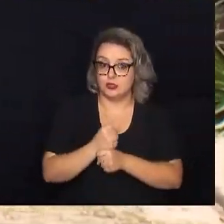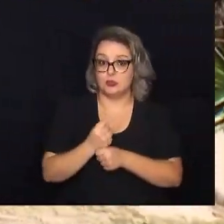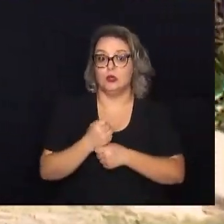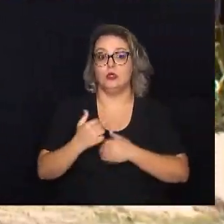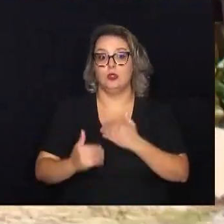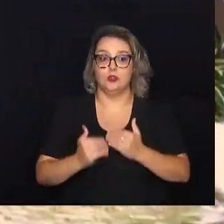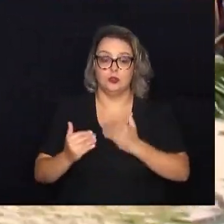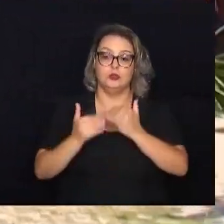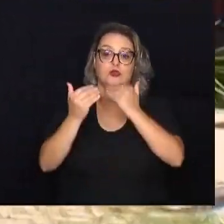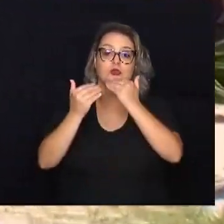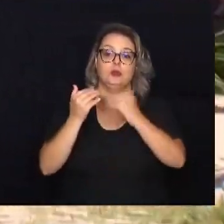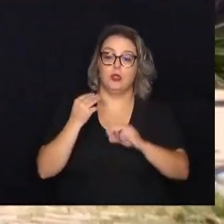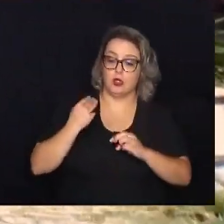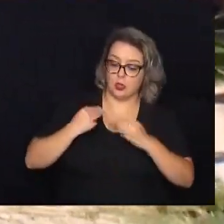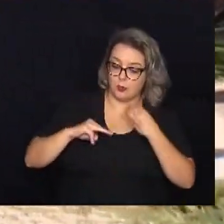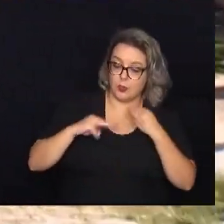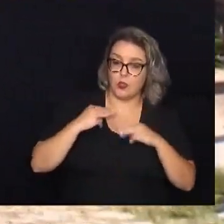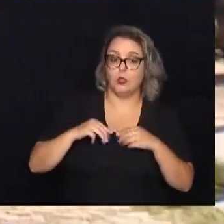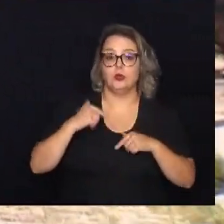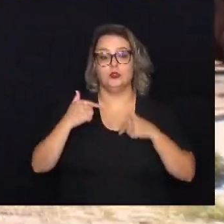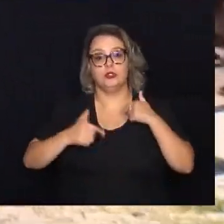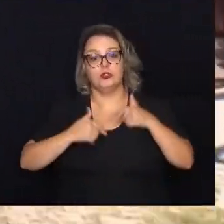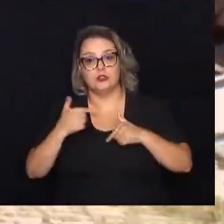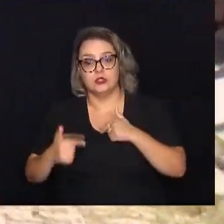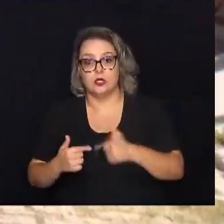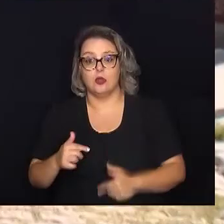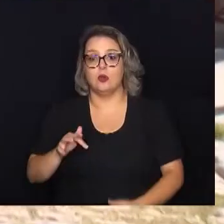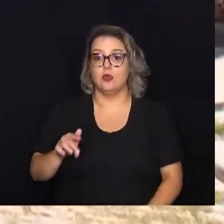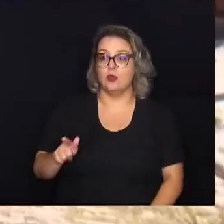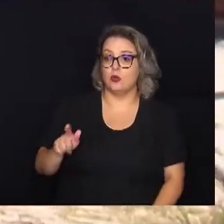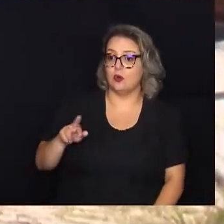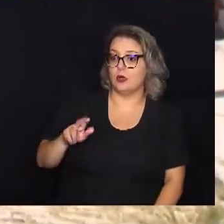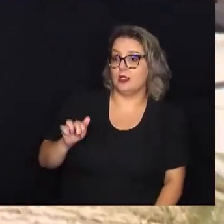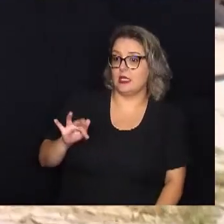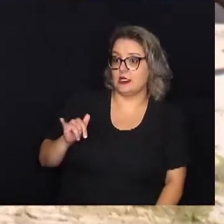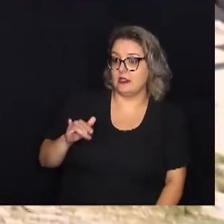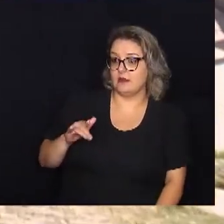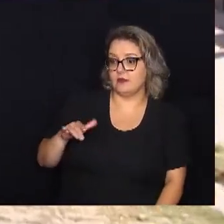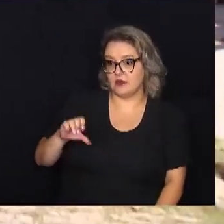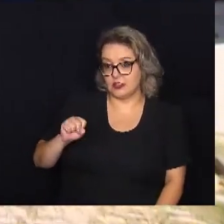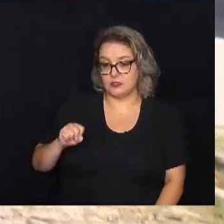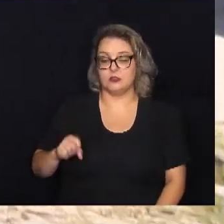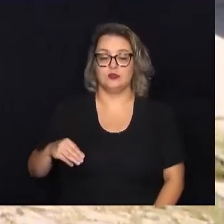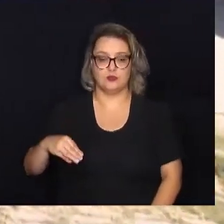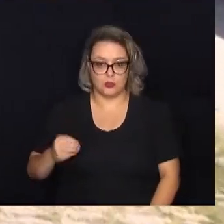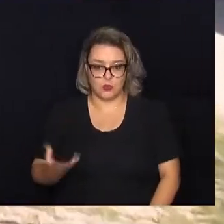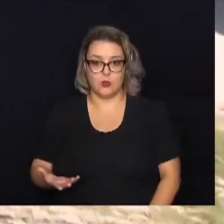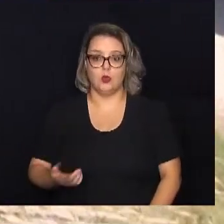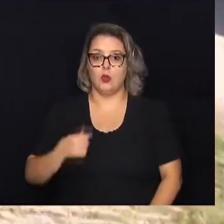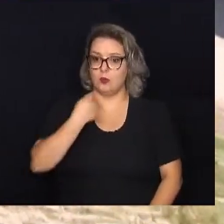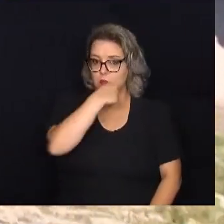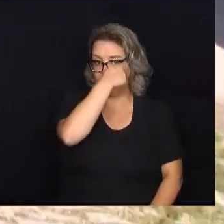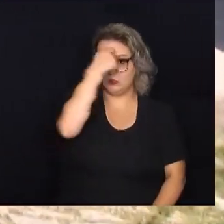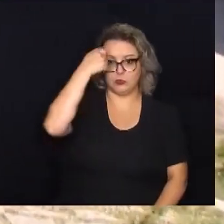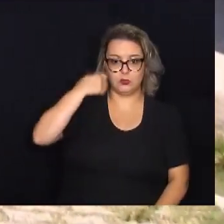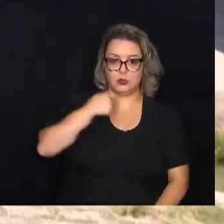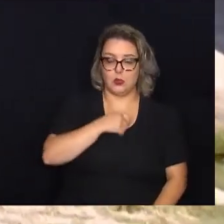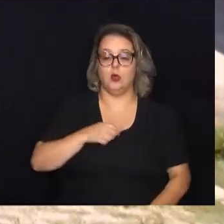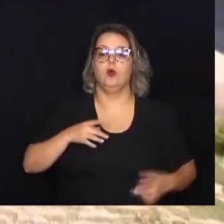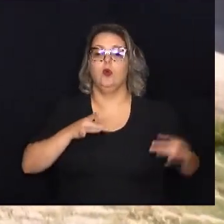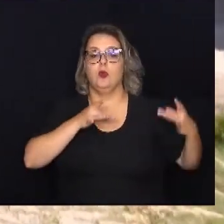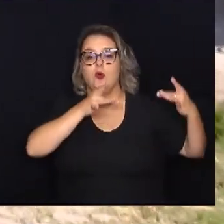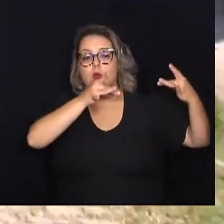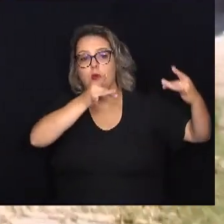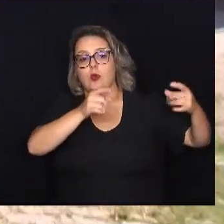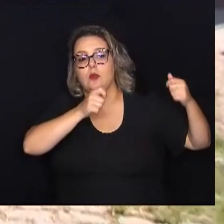as músicas, trabalha o grafismo, as pinturas de rosto, os cartazes, a importância